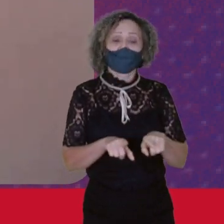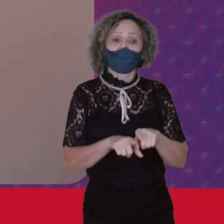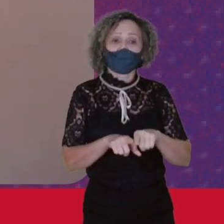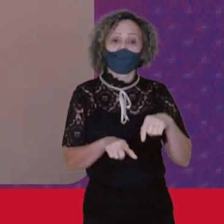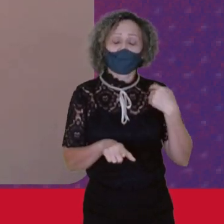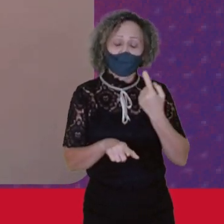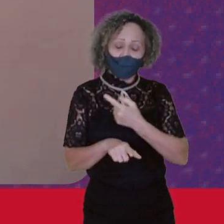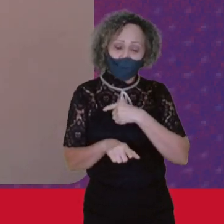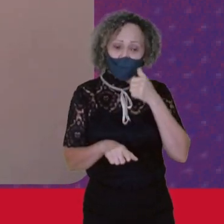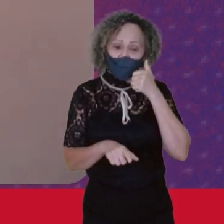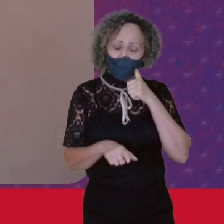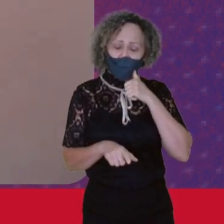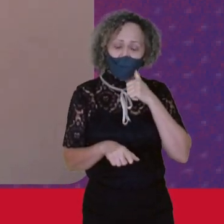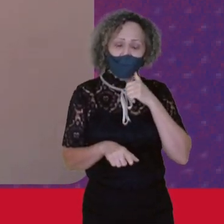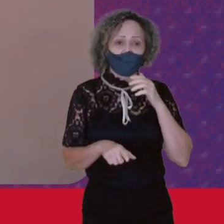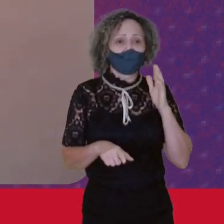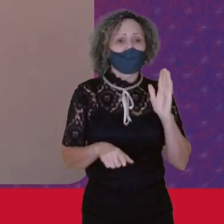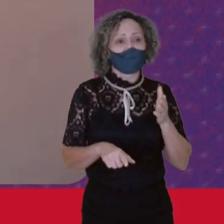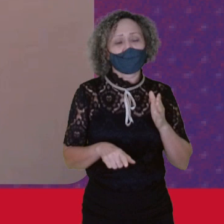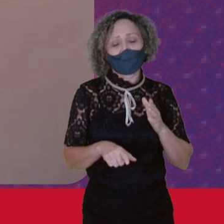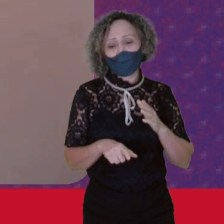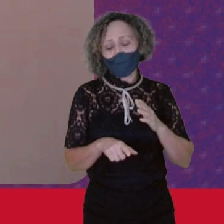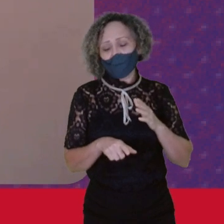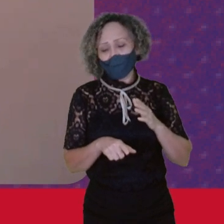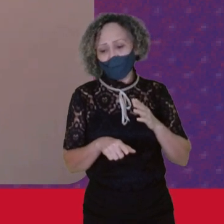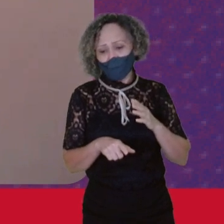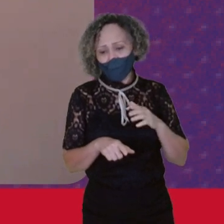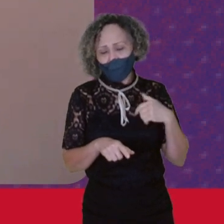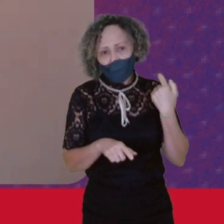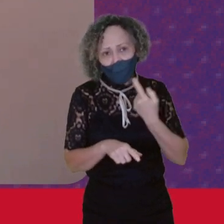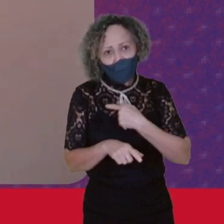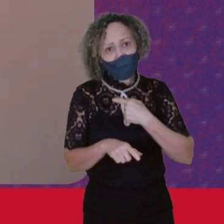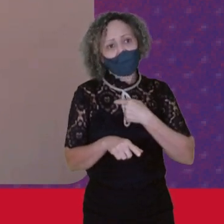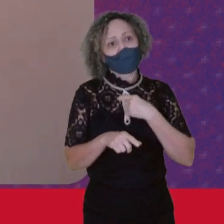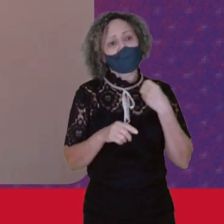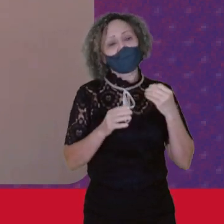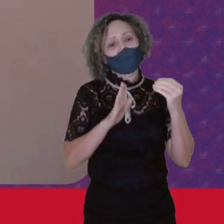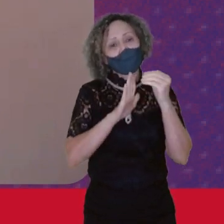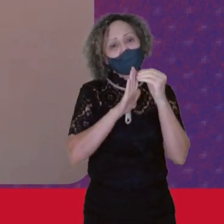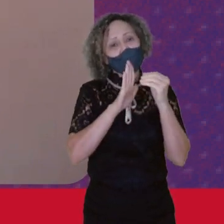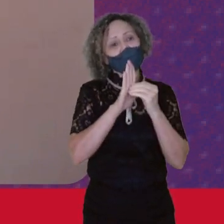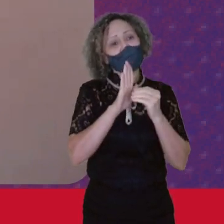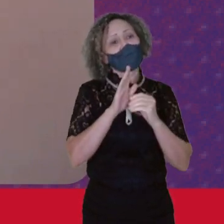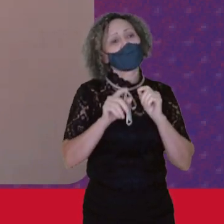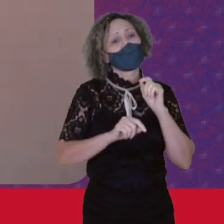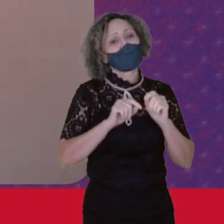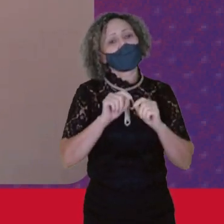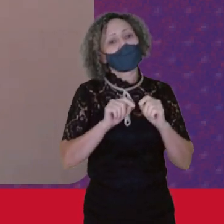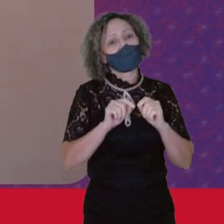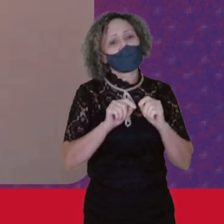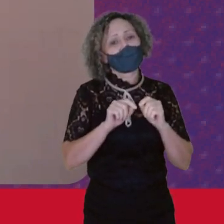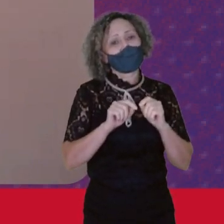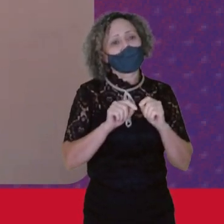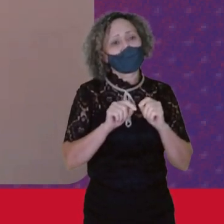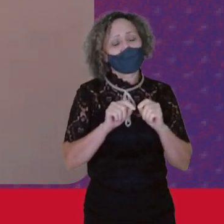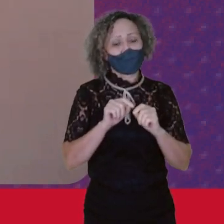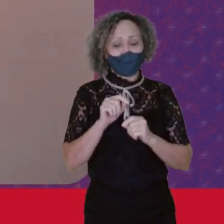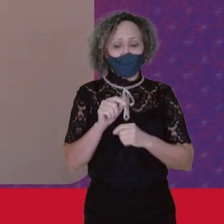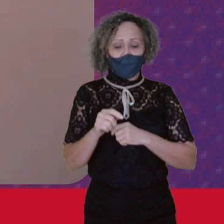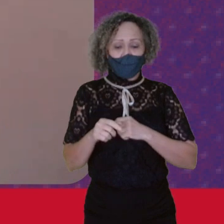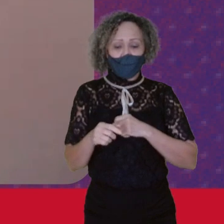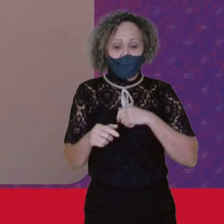já vivíamos Há muito tempo Acho que está sendo colocado Numa agenda da cidade Que é o produtivo E reprodutivo Ao mesmo tempo